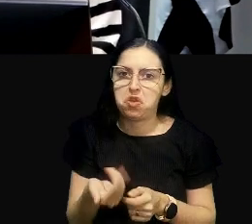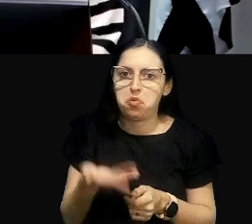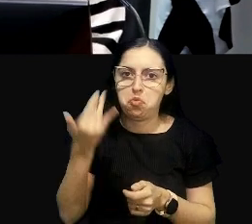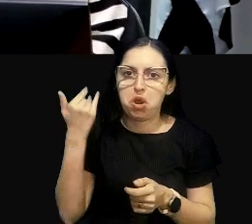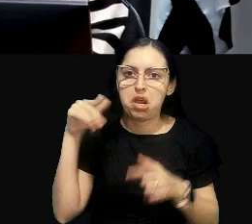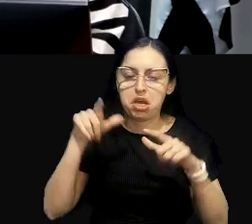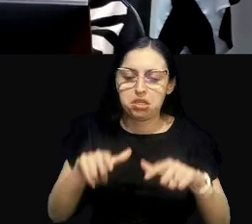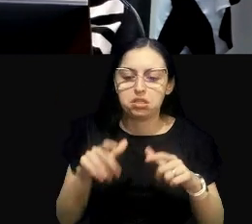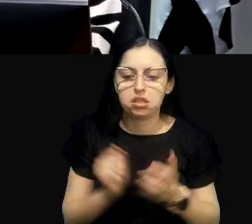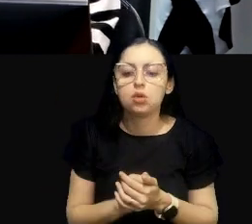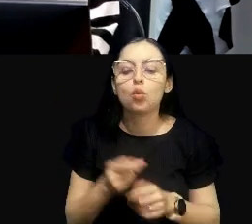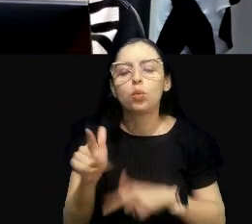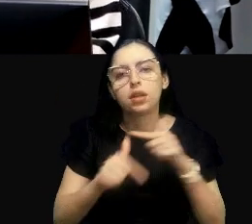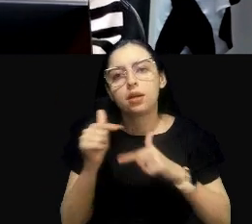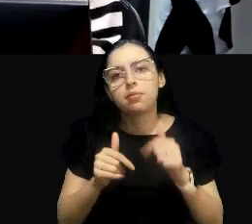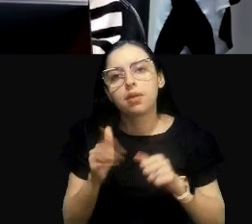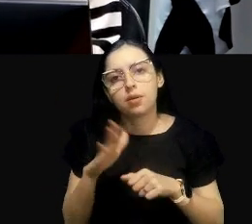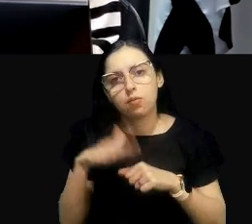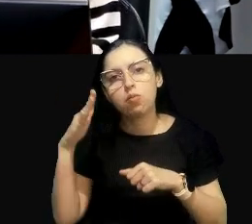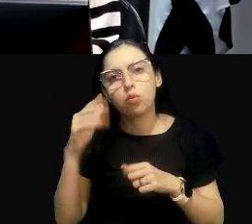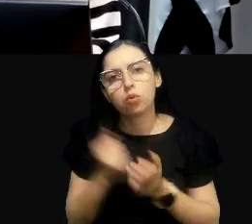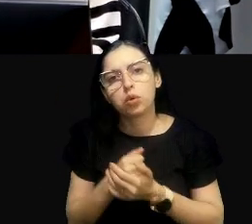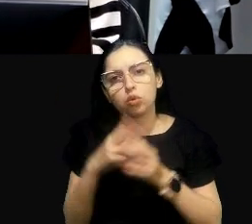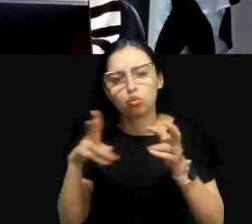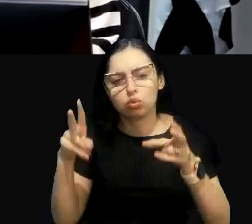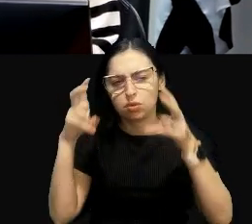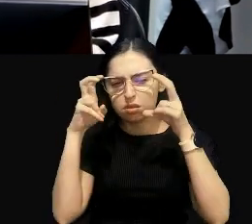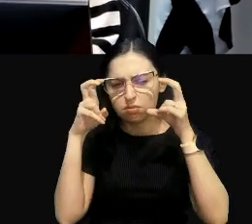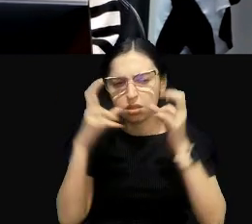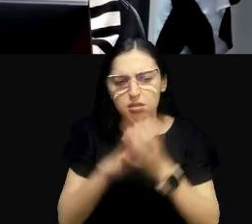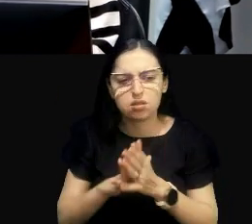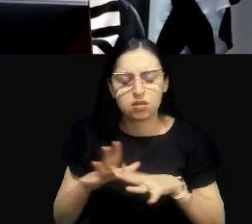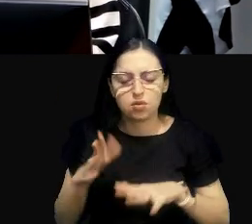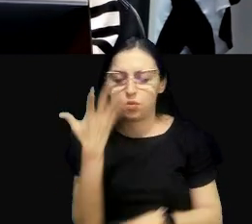muito com a questão da percepção ambiental ali,